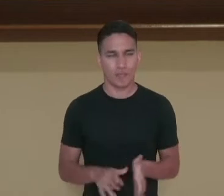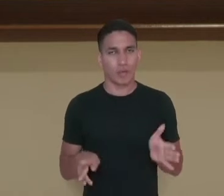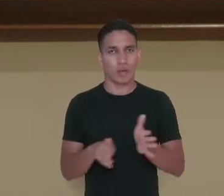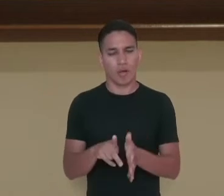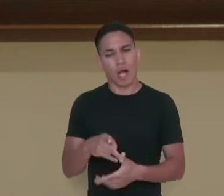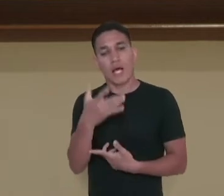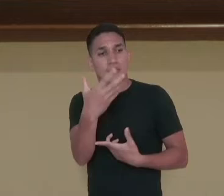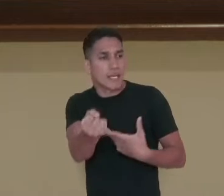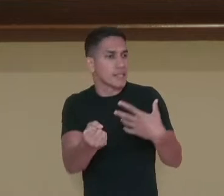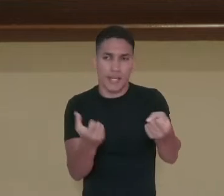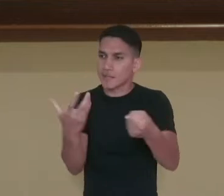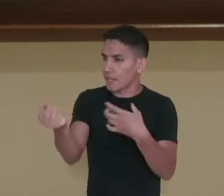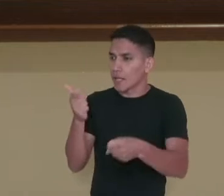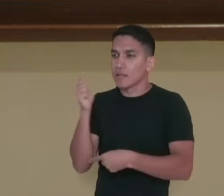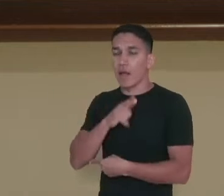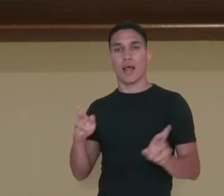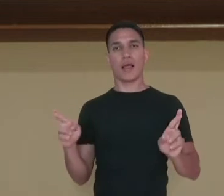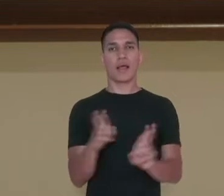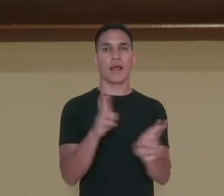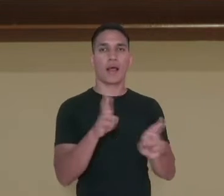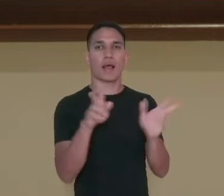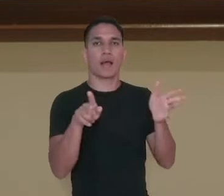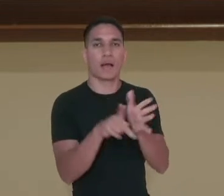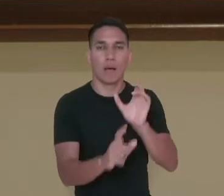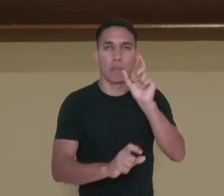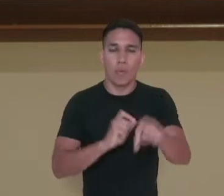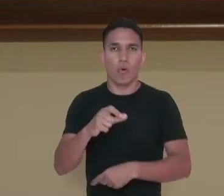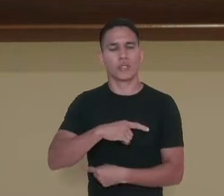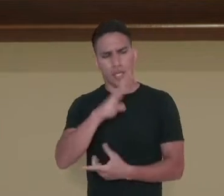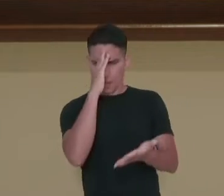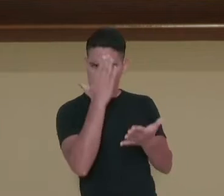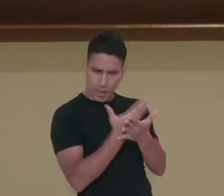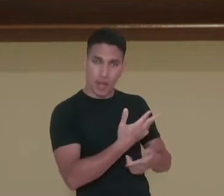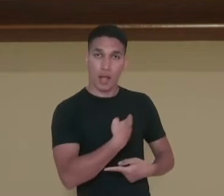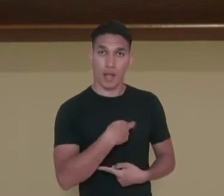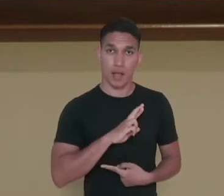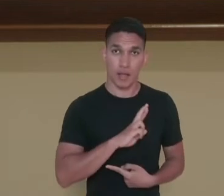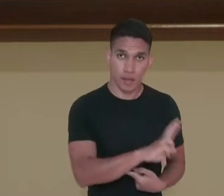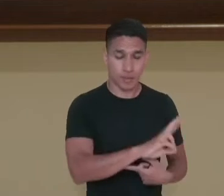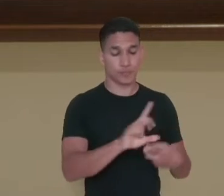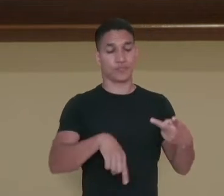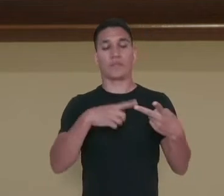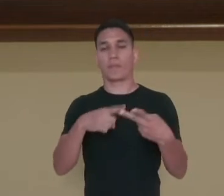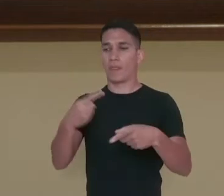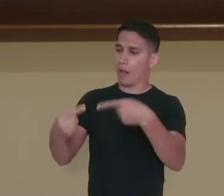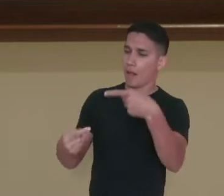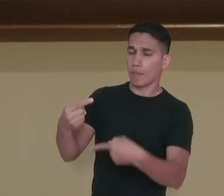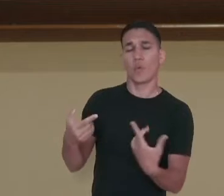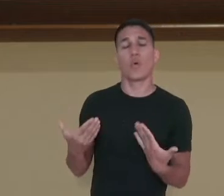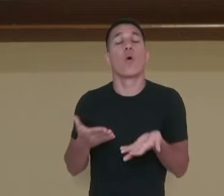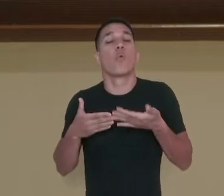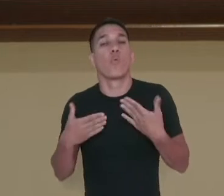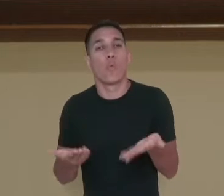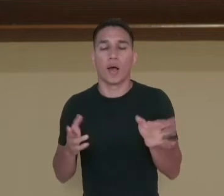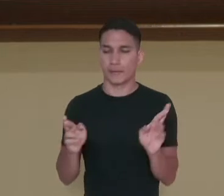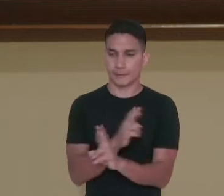sua aceitação, a relação que ele tem com a crença, com a política. Será que